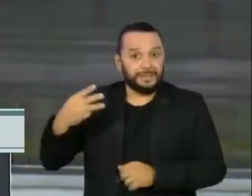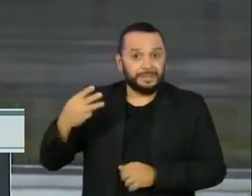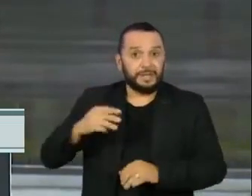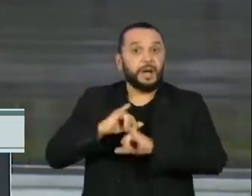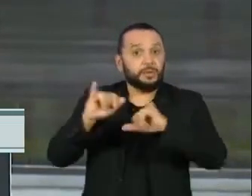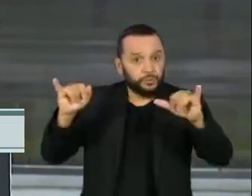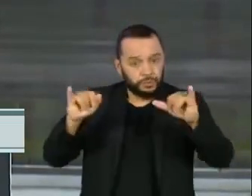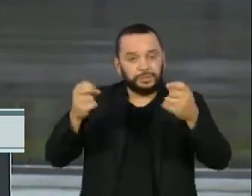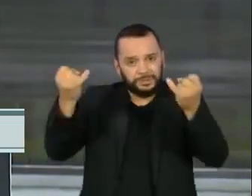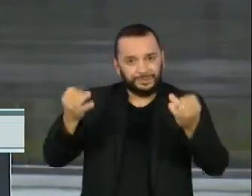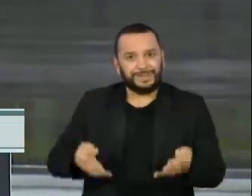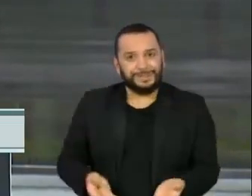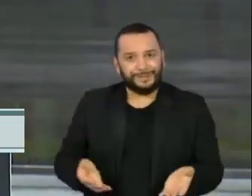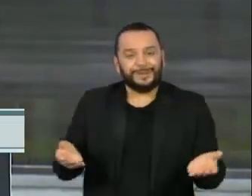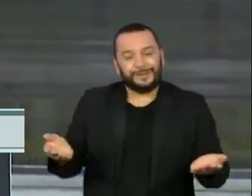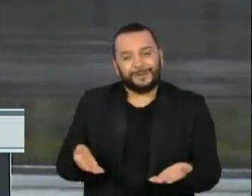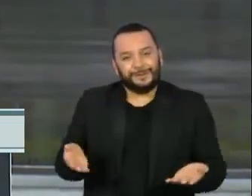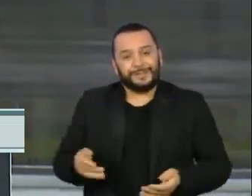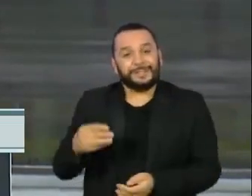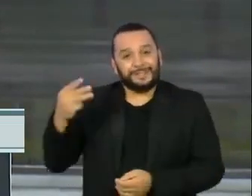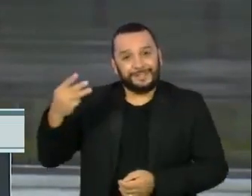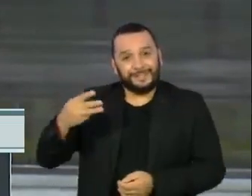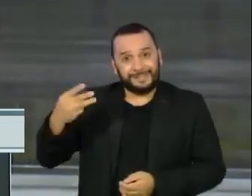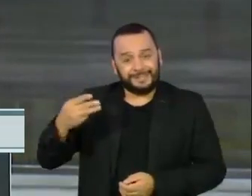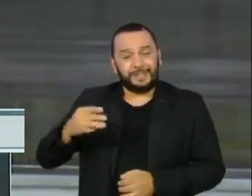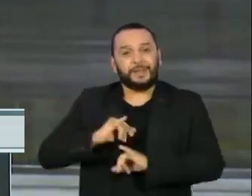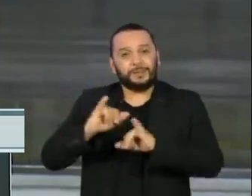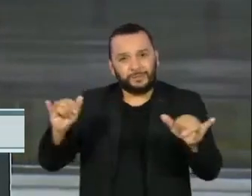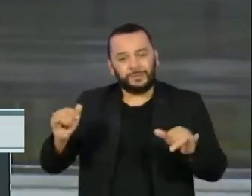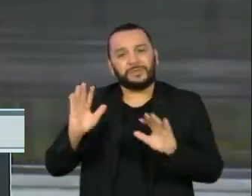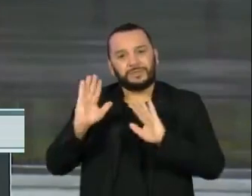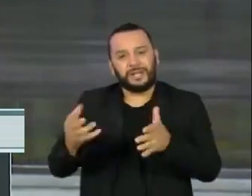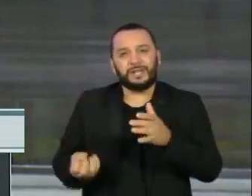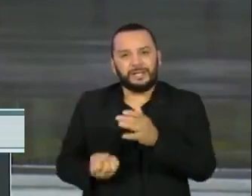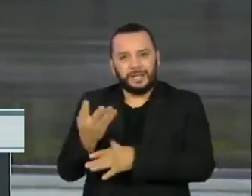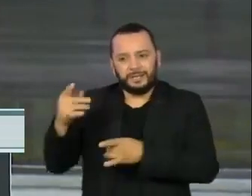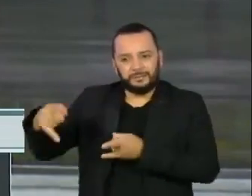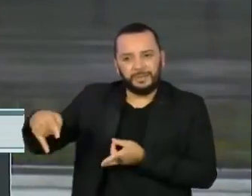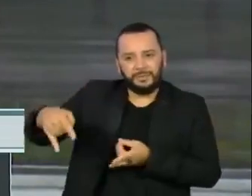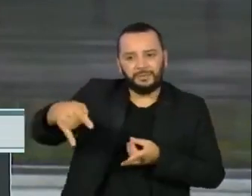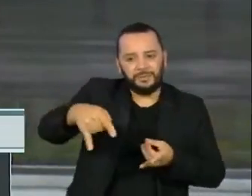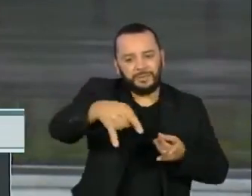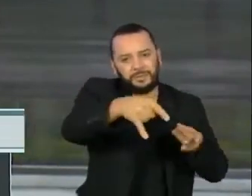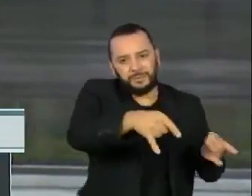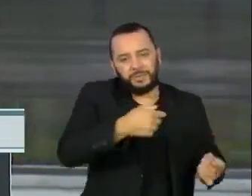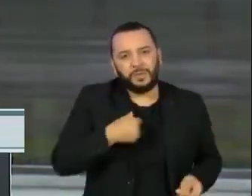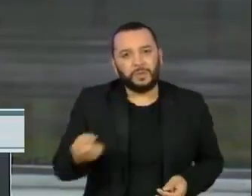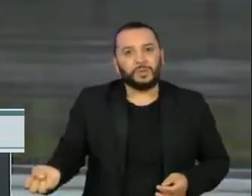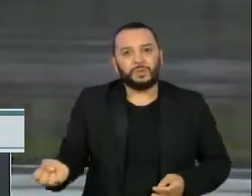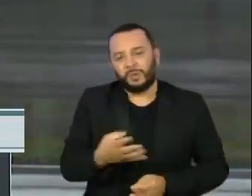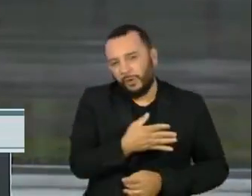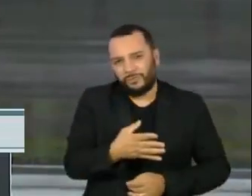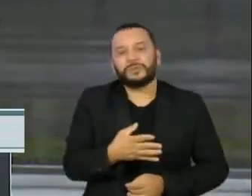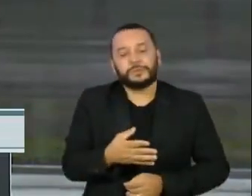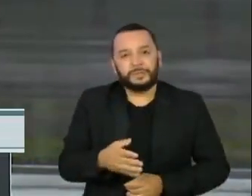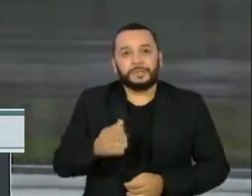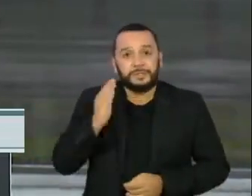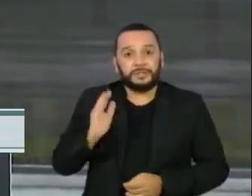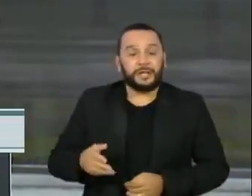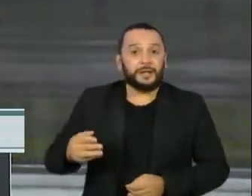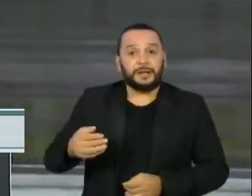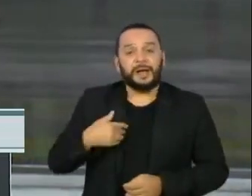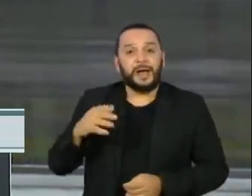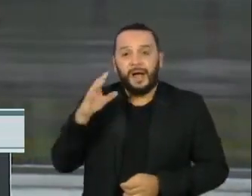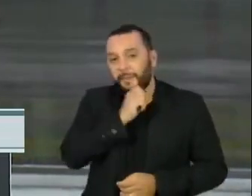Reafirmo isso. É o terceiro anúncio de abertura de novos leitos de atendimento primário e atendimento de UTI que fazemos em